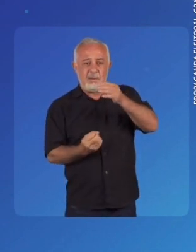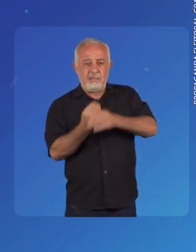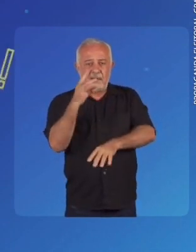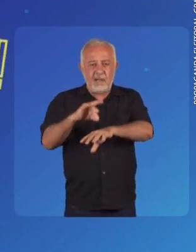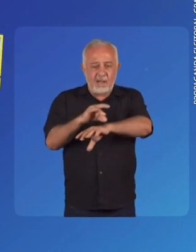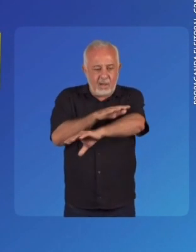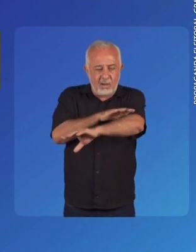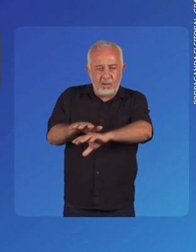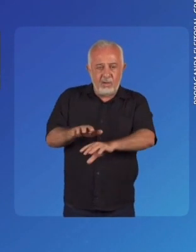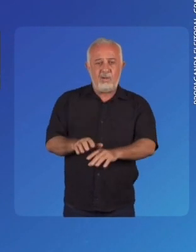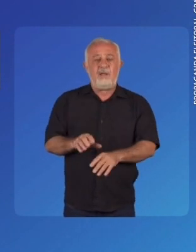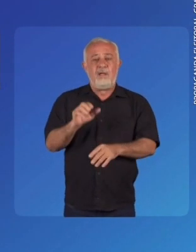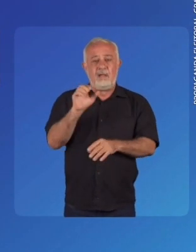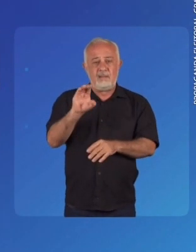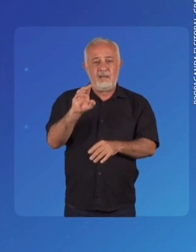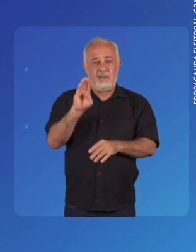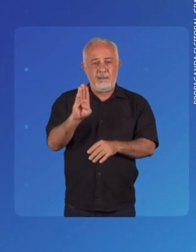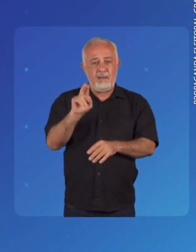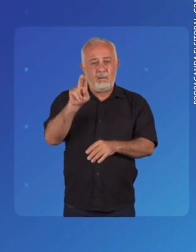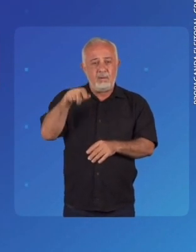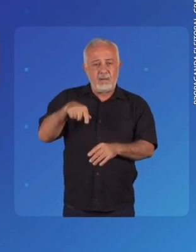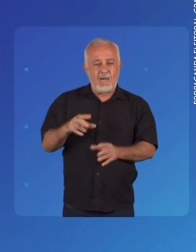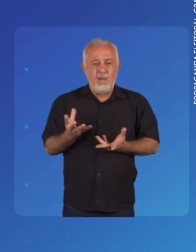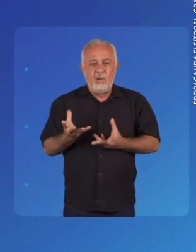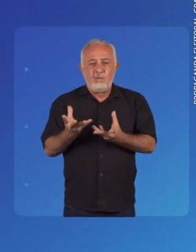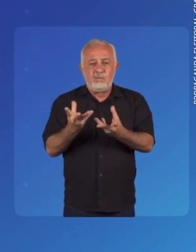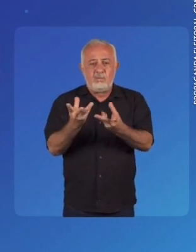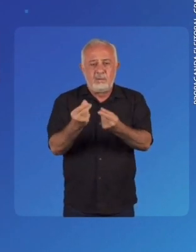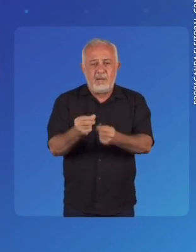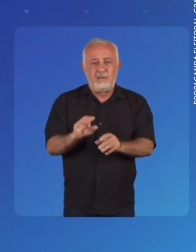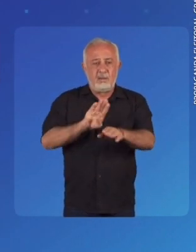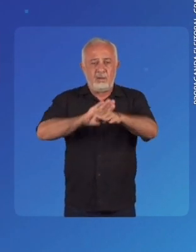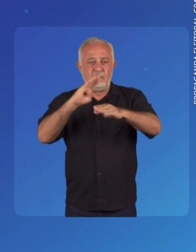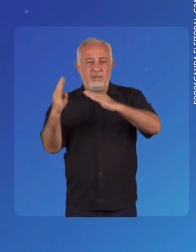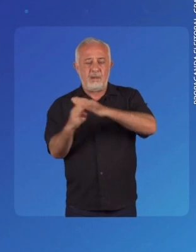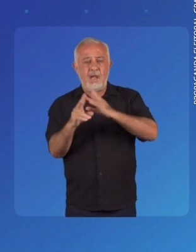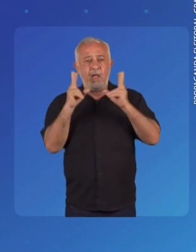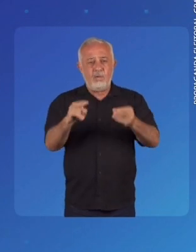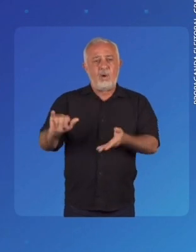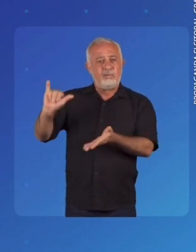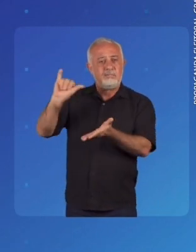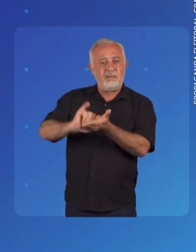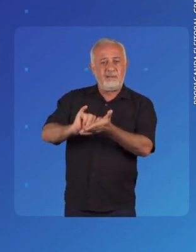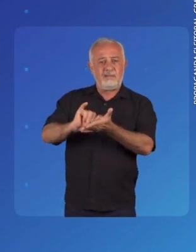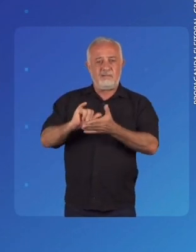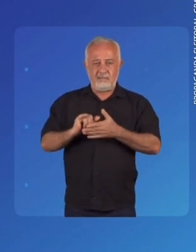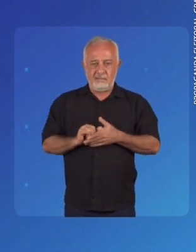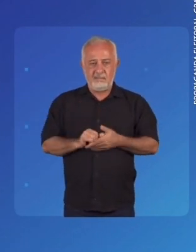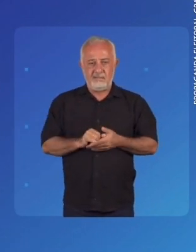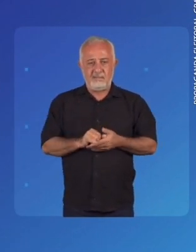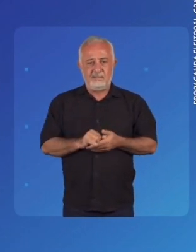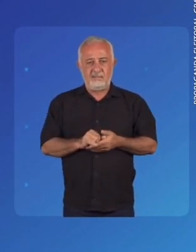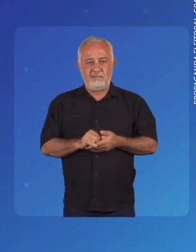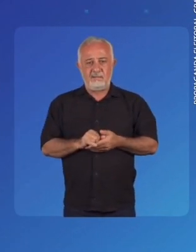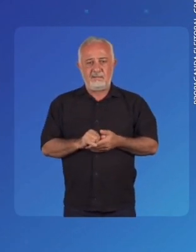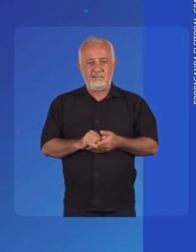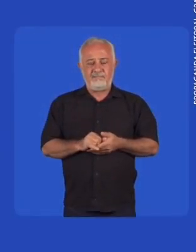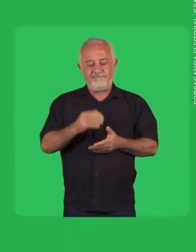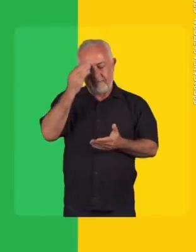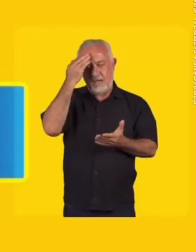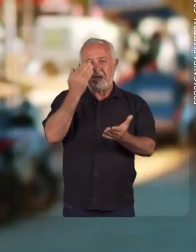E implantar o recapeamento com o asfalto CBUQ de qualidade nos bairros. O mesmo asfalto do centro.